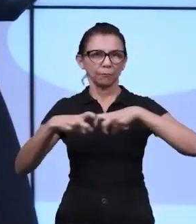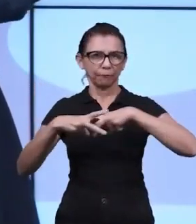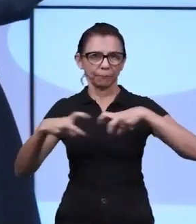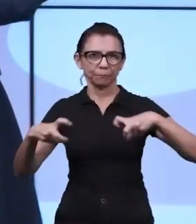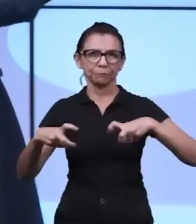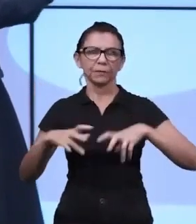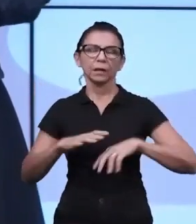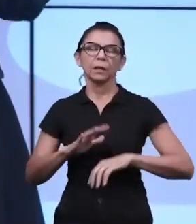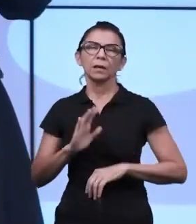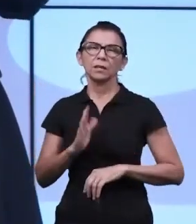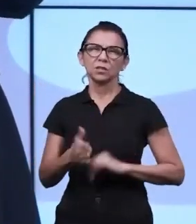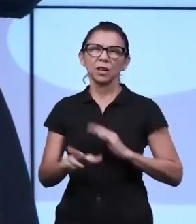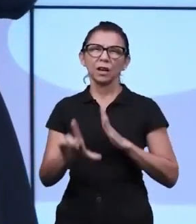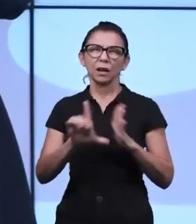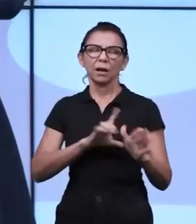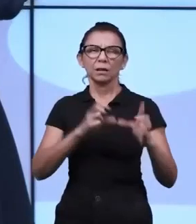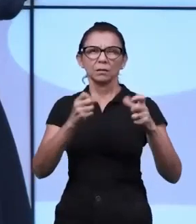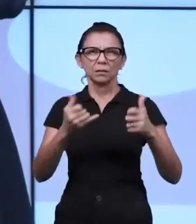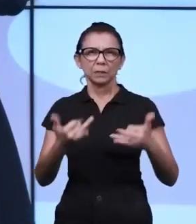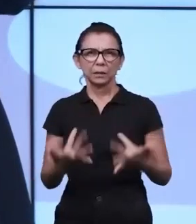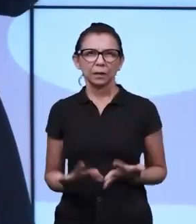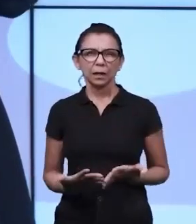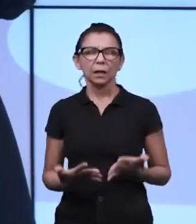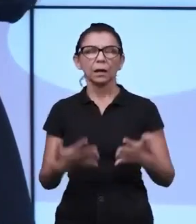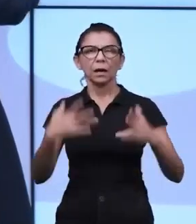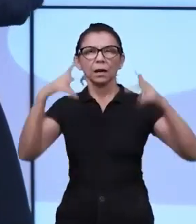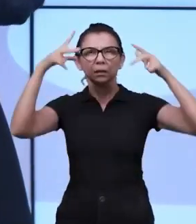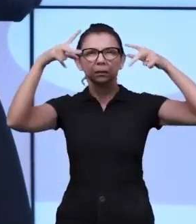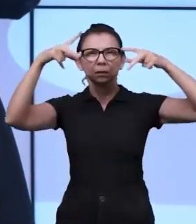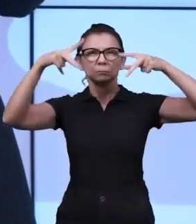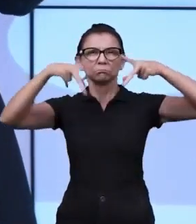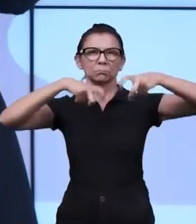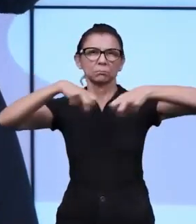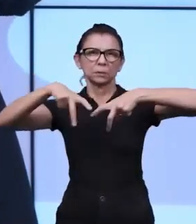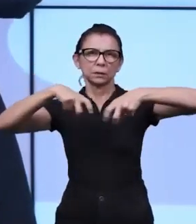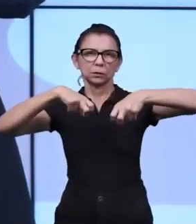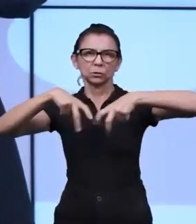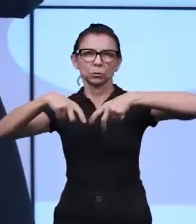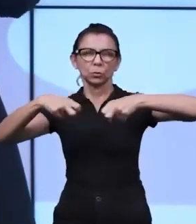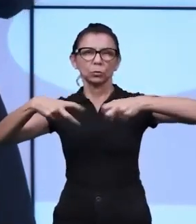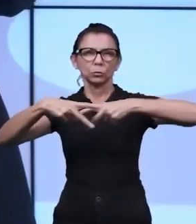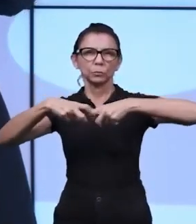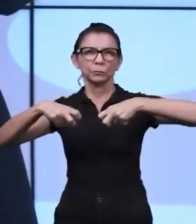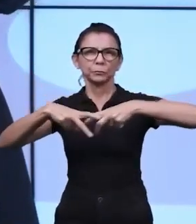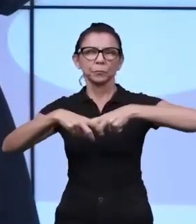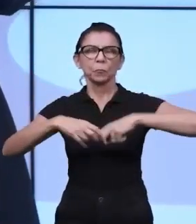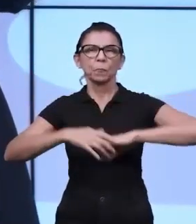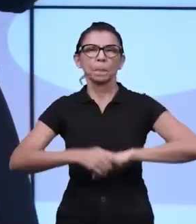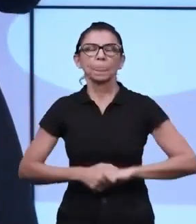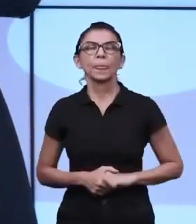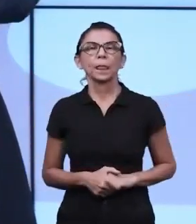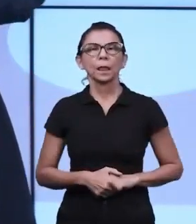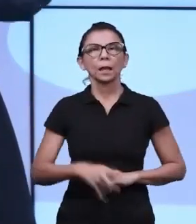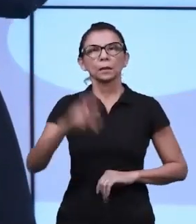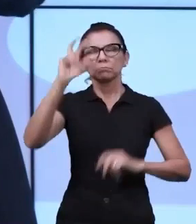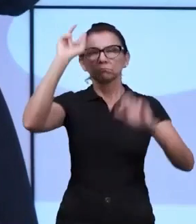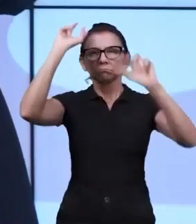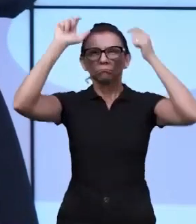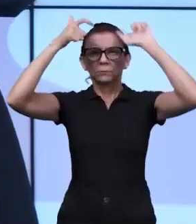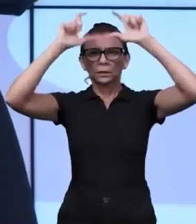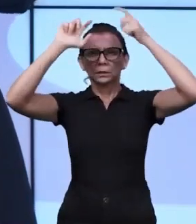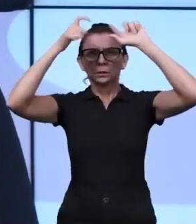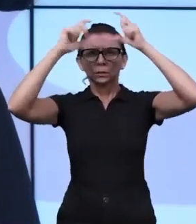sobre esse transtorno, tem alguns vídeos que explicam sobre os sintomas, como que nós conseguimos identificar